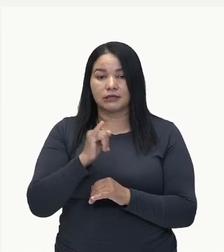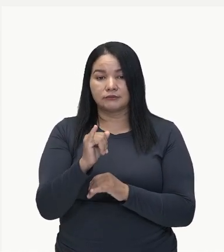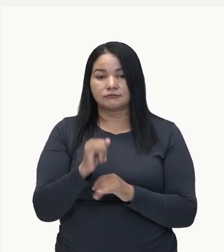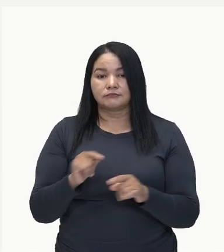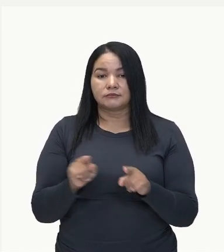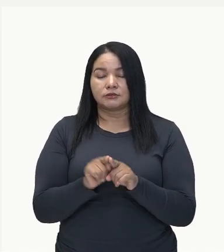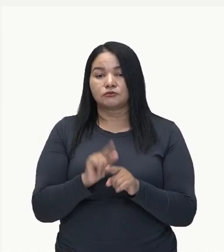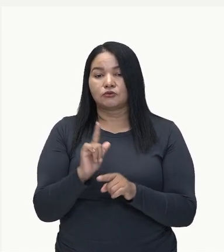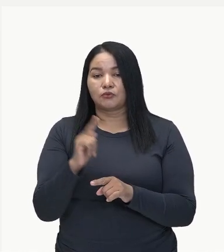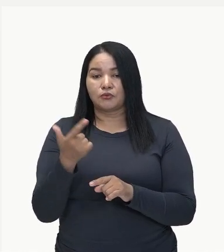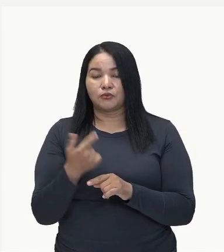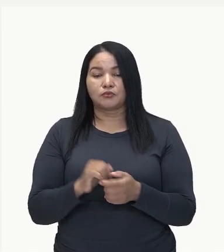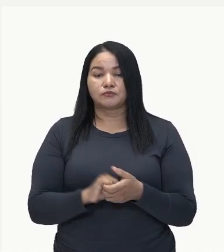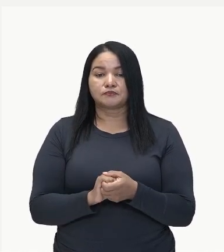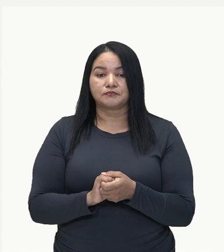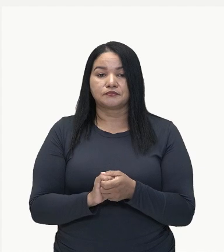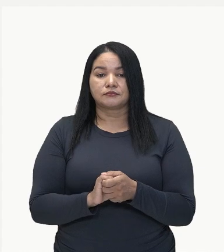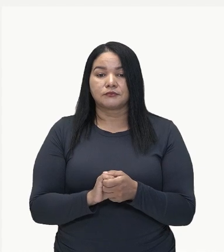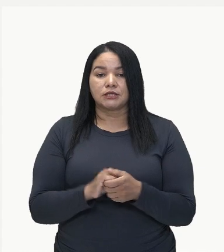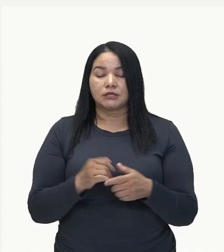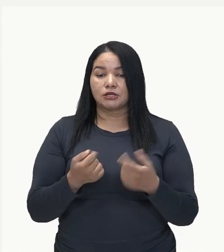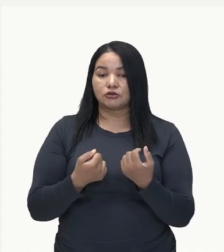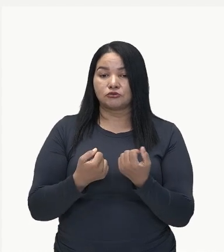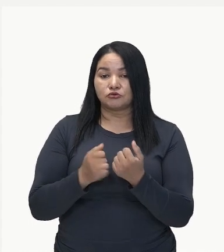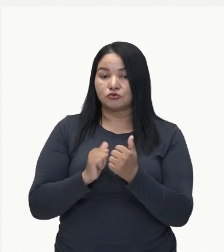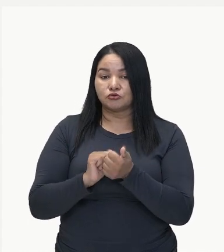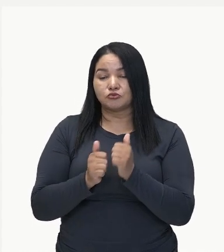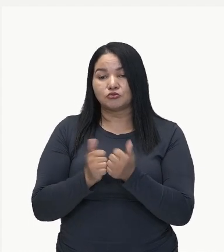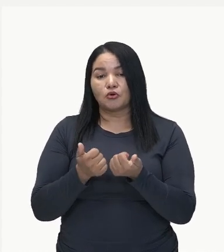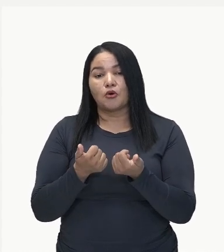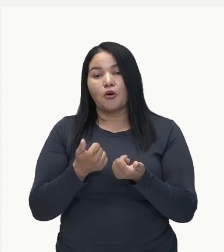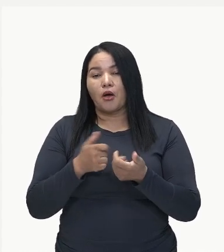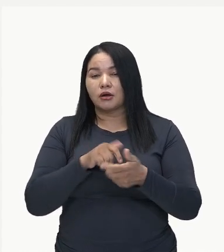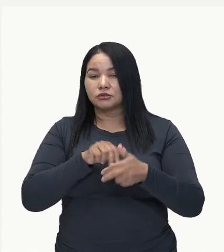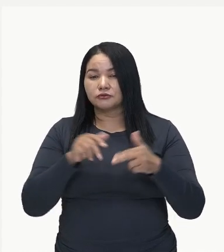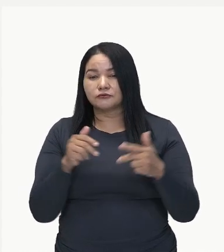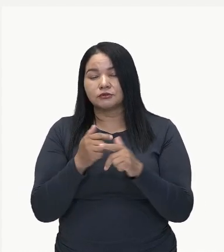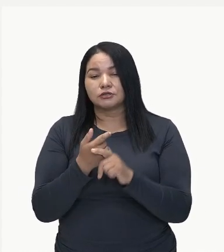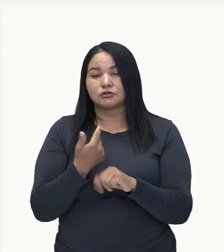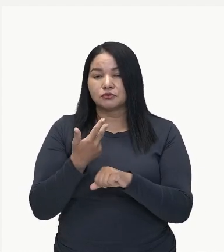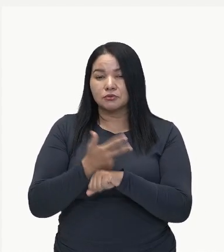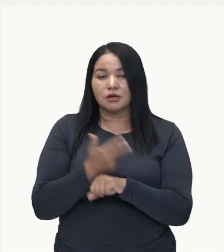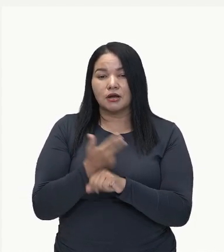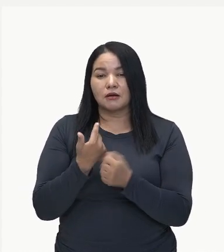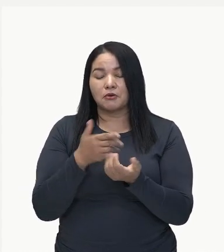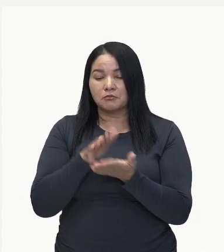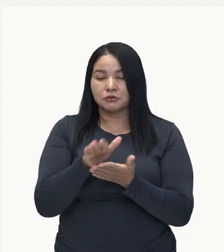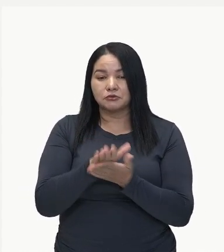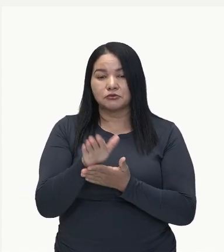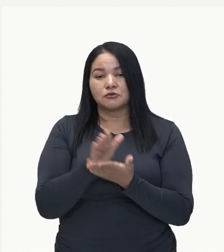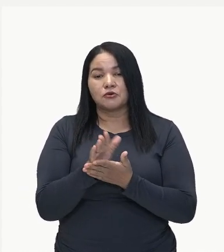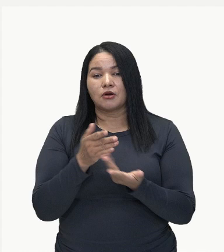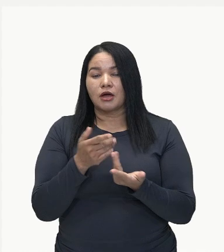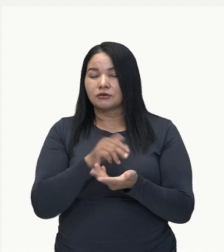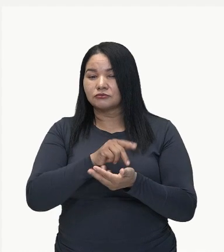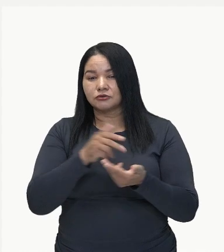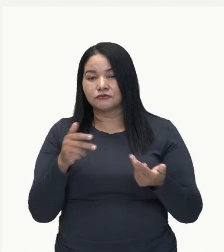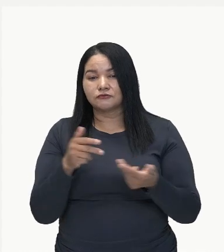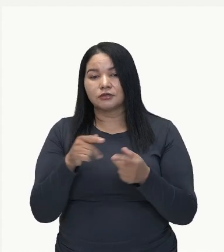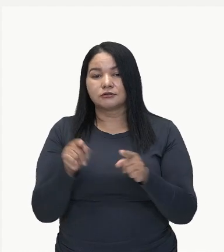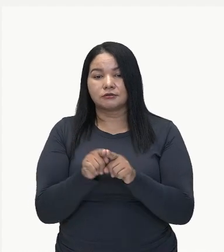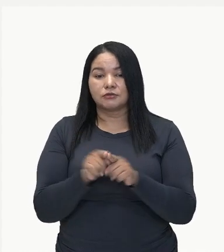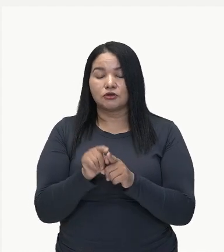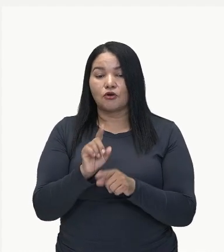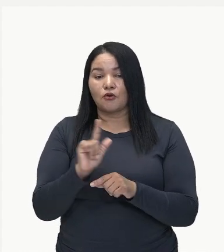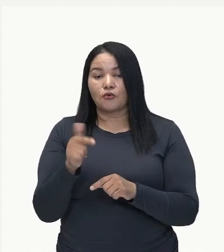no eletrônicos, entretenimento e jogos, a Canon, com câmeras, impressoras e equipamentos de imagem, a Sony,